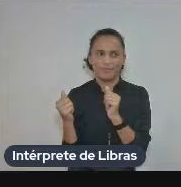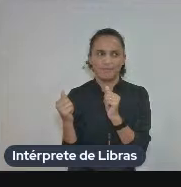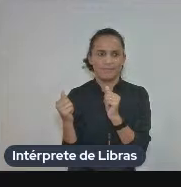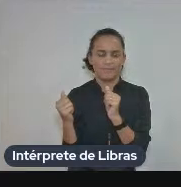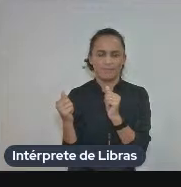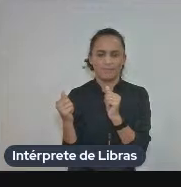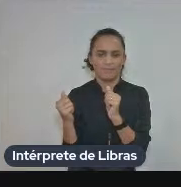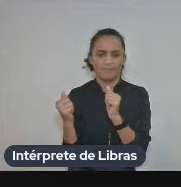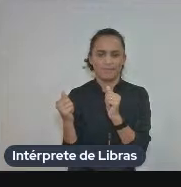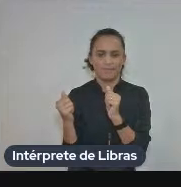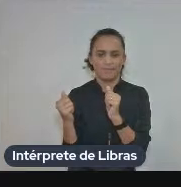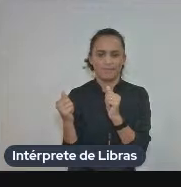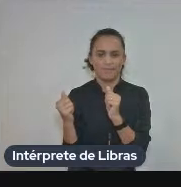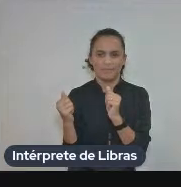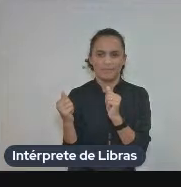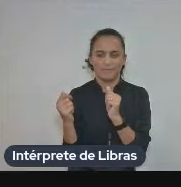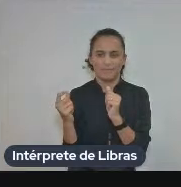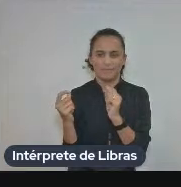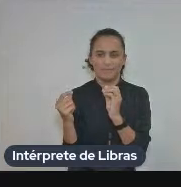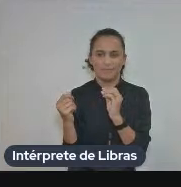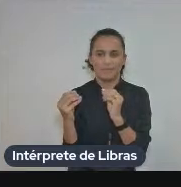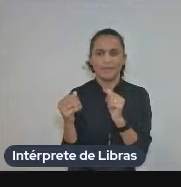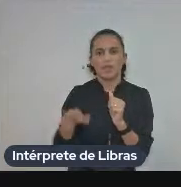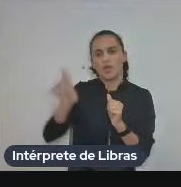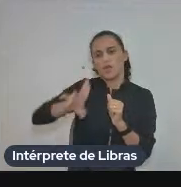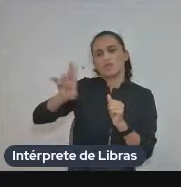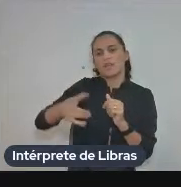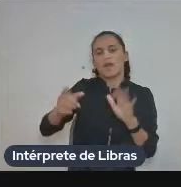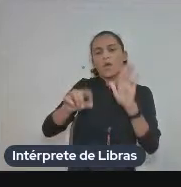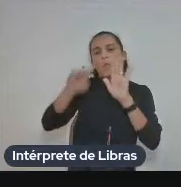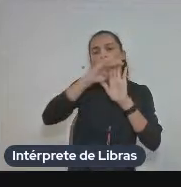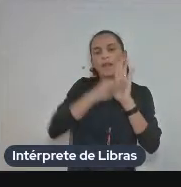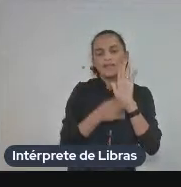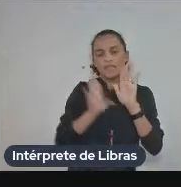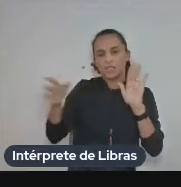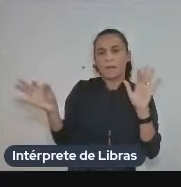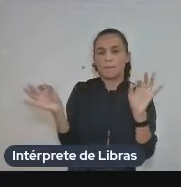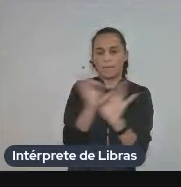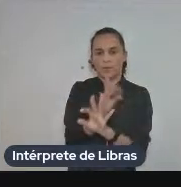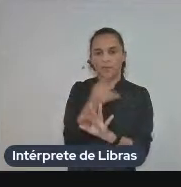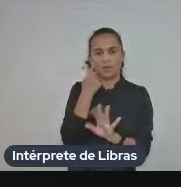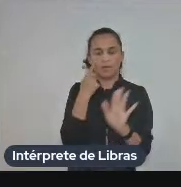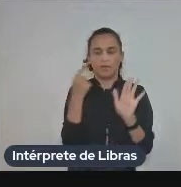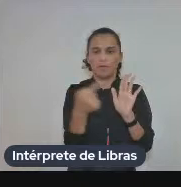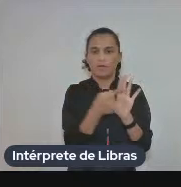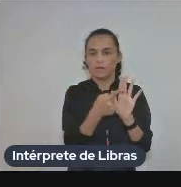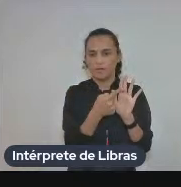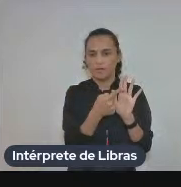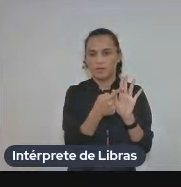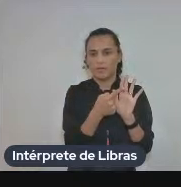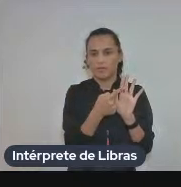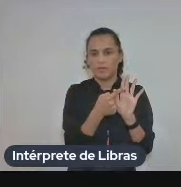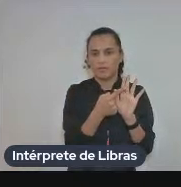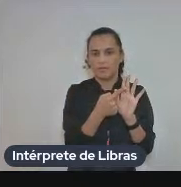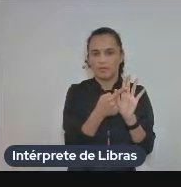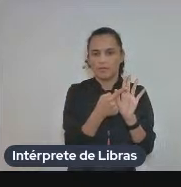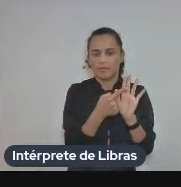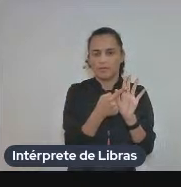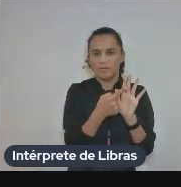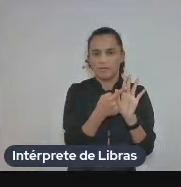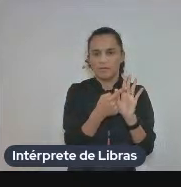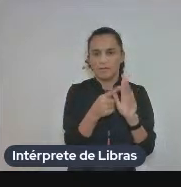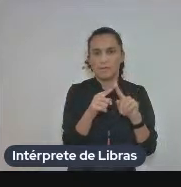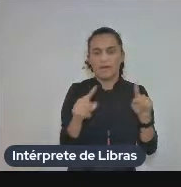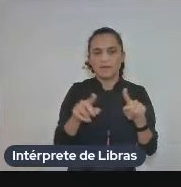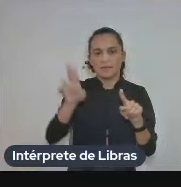usar uma lista existente é aqui que nós vamos clicar selecionar destinatários usar uma lista existente mas para usar